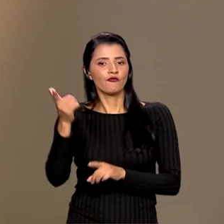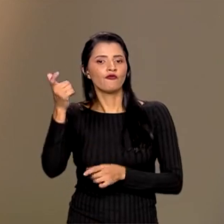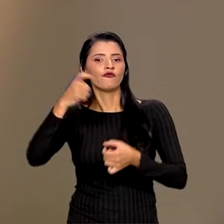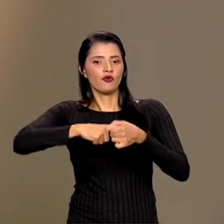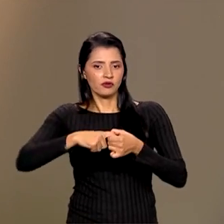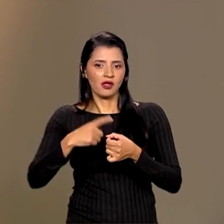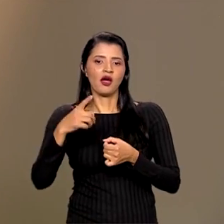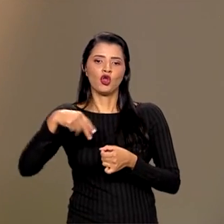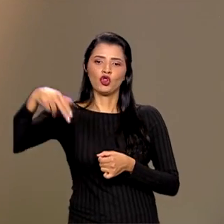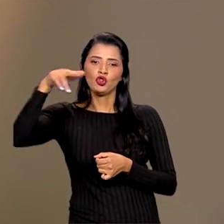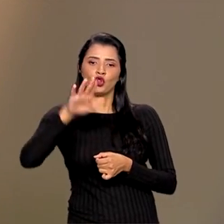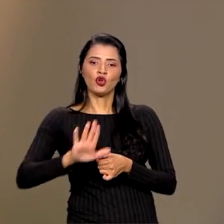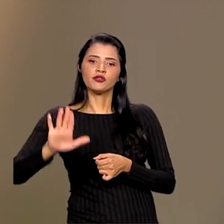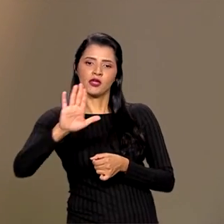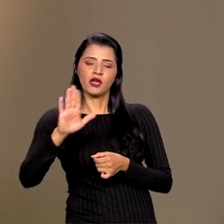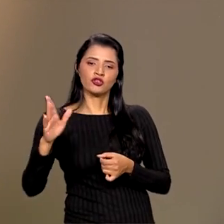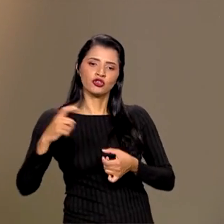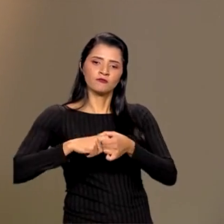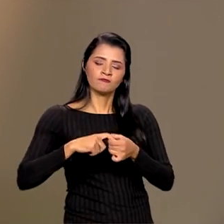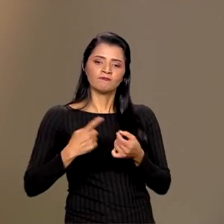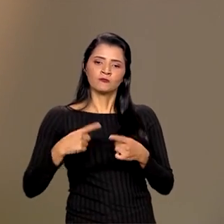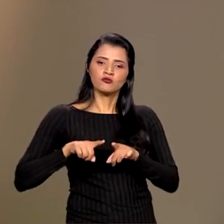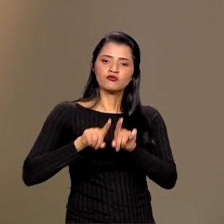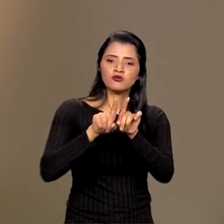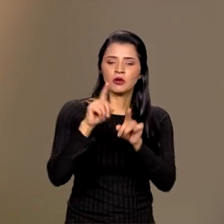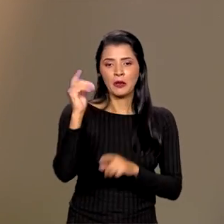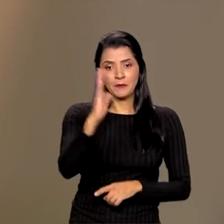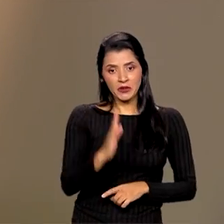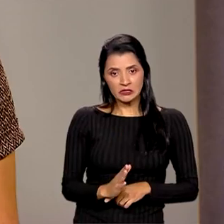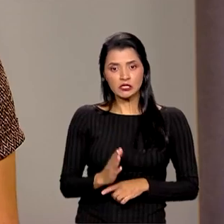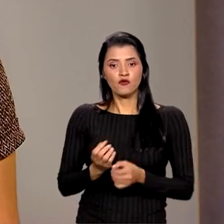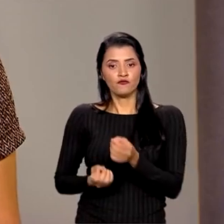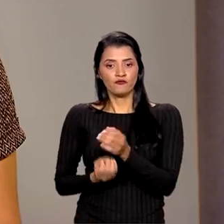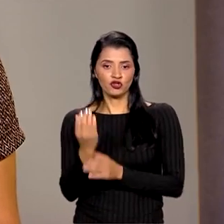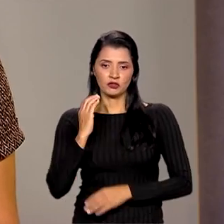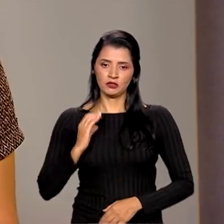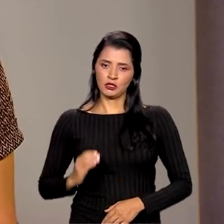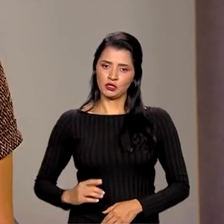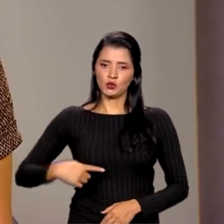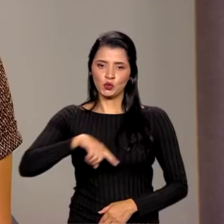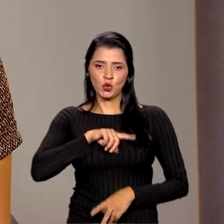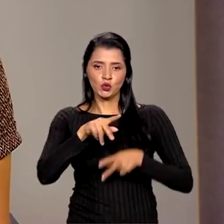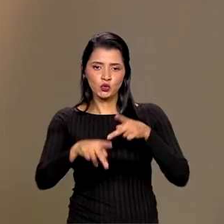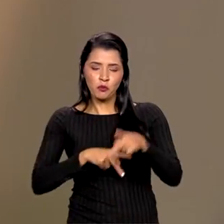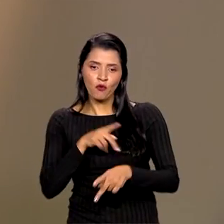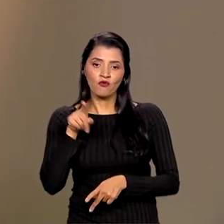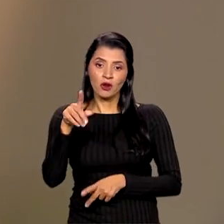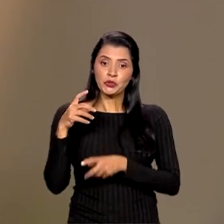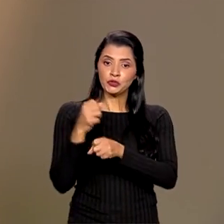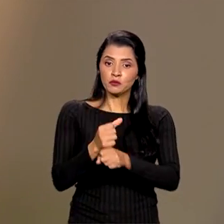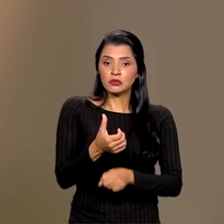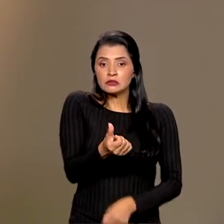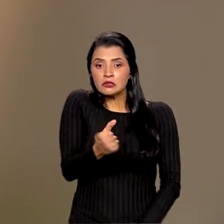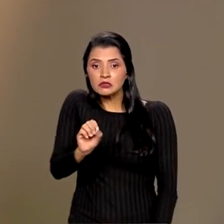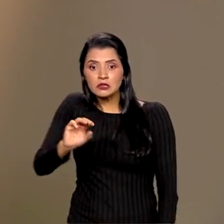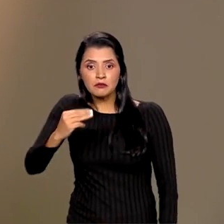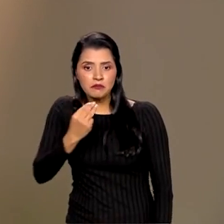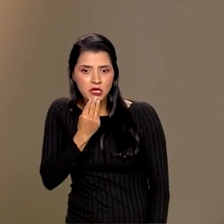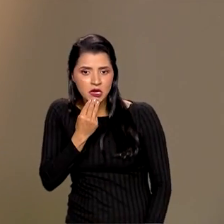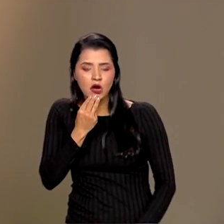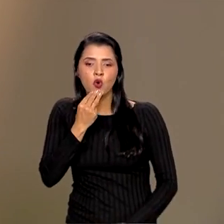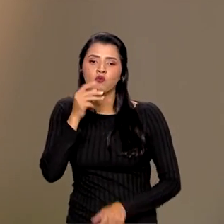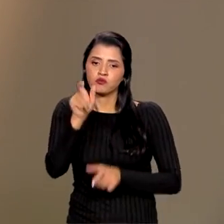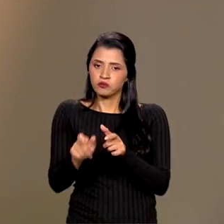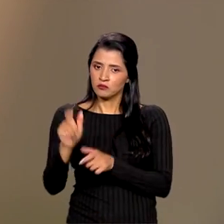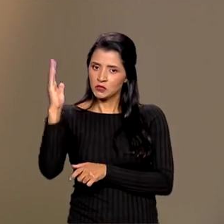com o Brasil. A gente vai voltar a crescer e a gente vai gerar cidadania na vida da nossa gente. São 60 milhões de brasileiros que estão